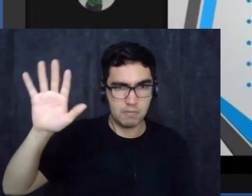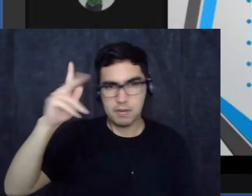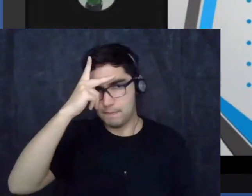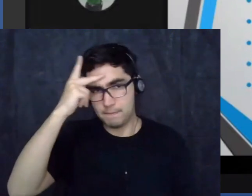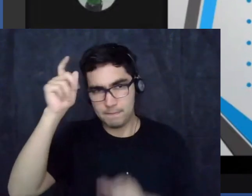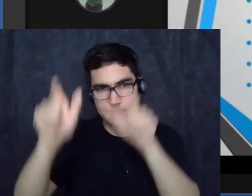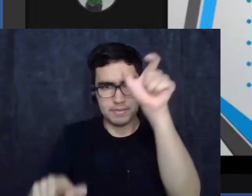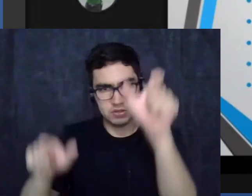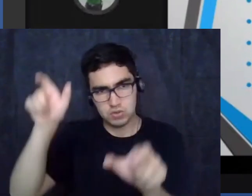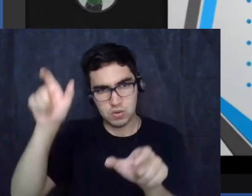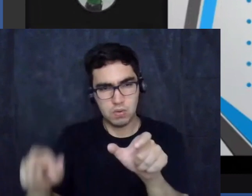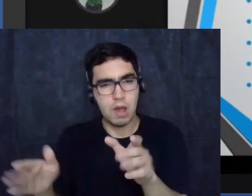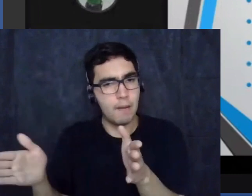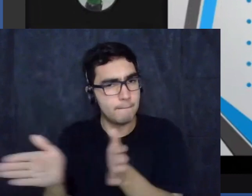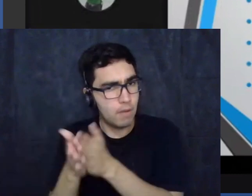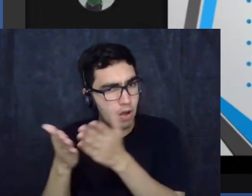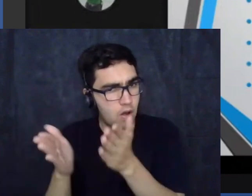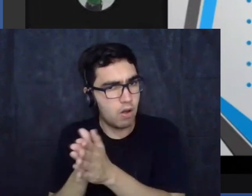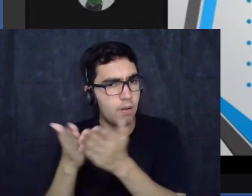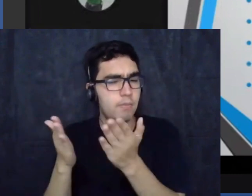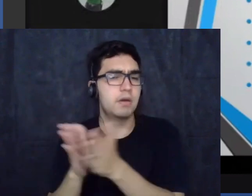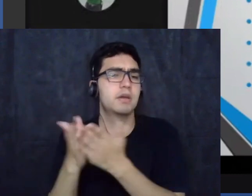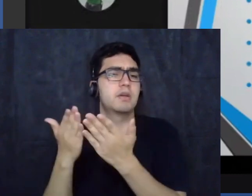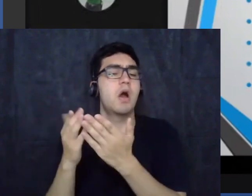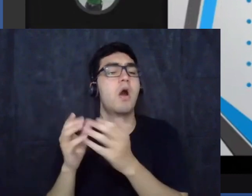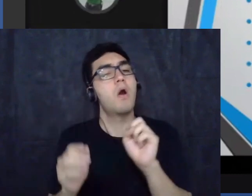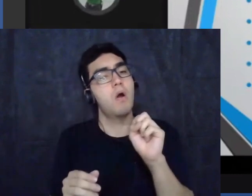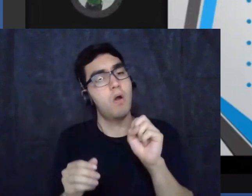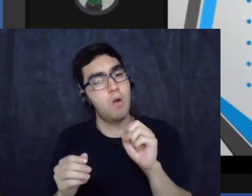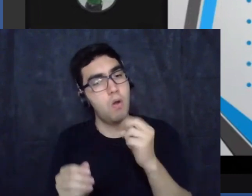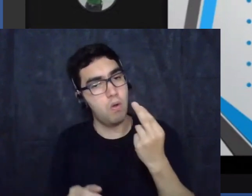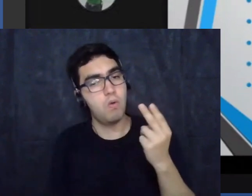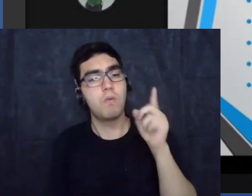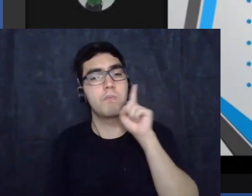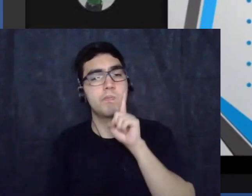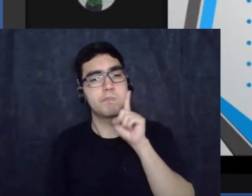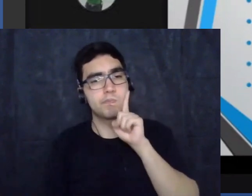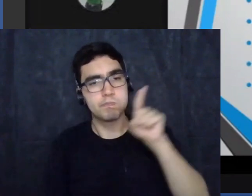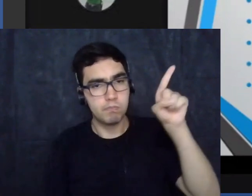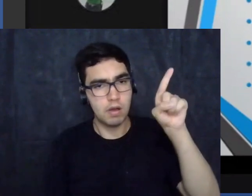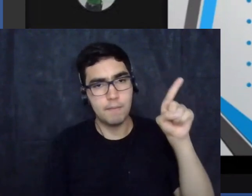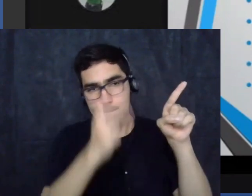ou dos Estados Unidos eram pobres